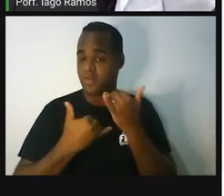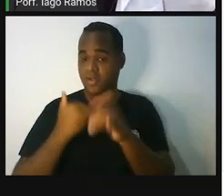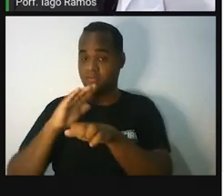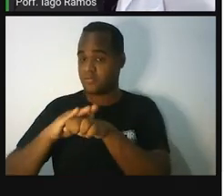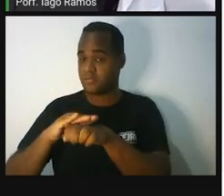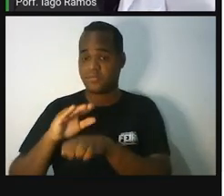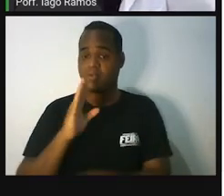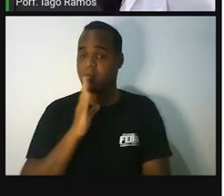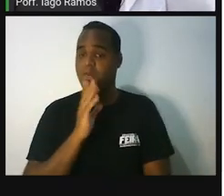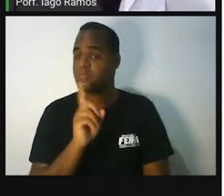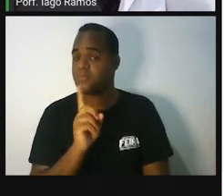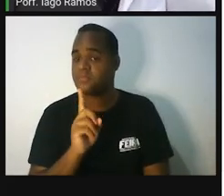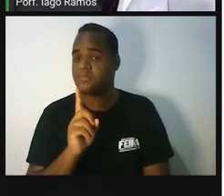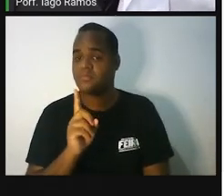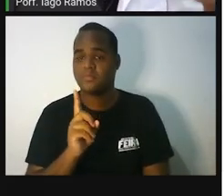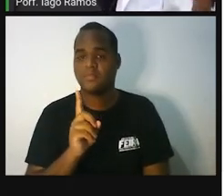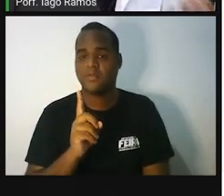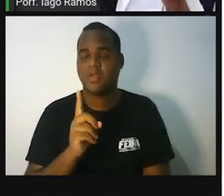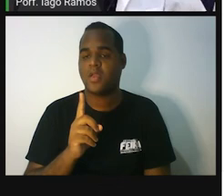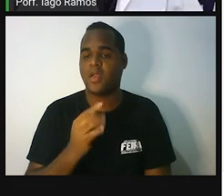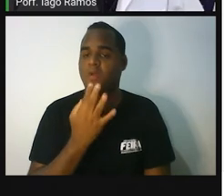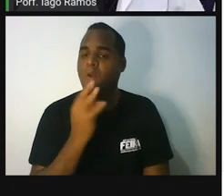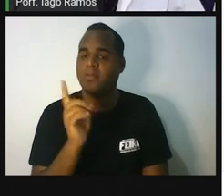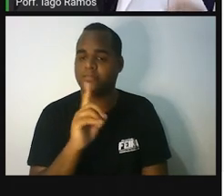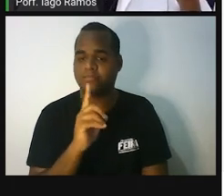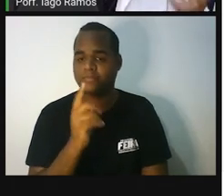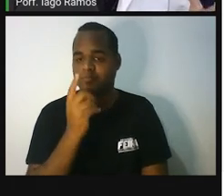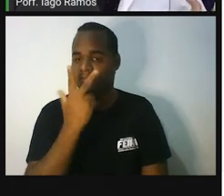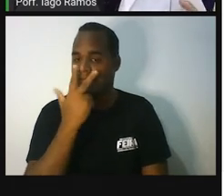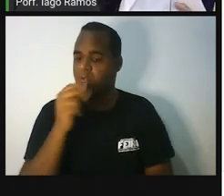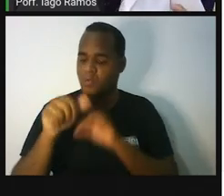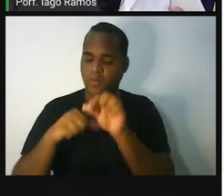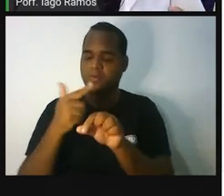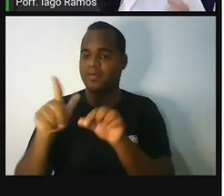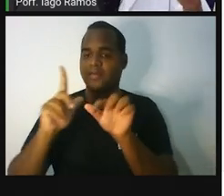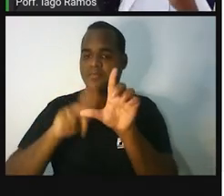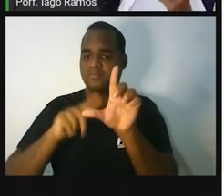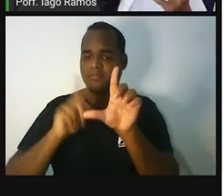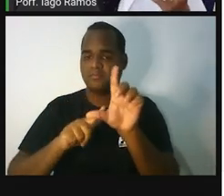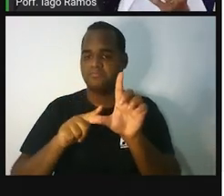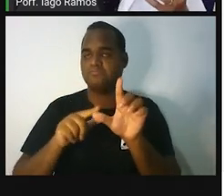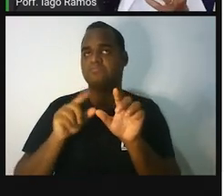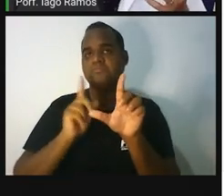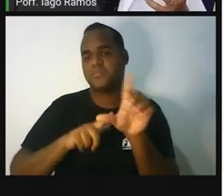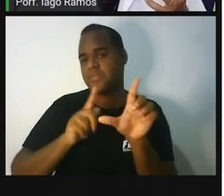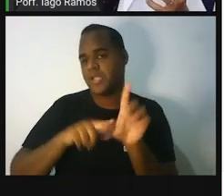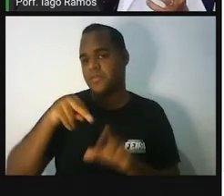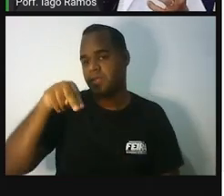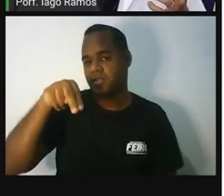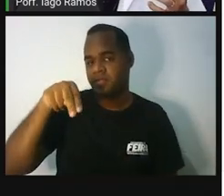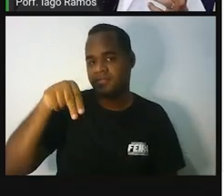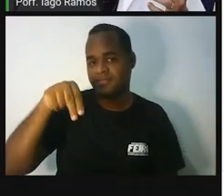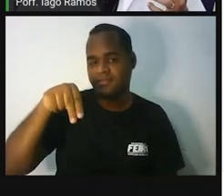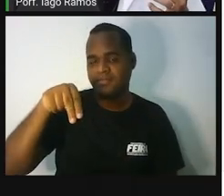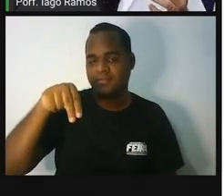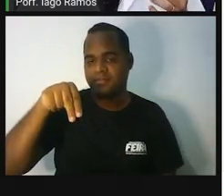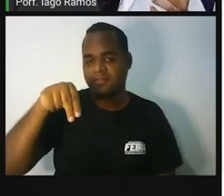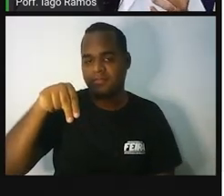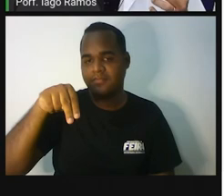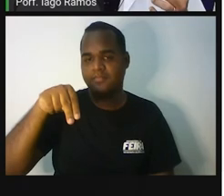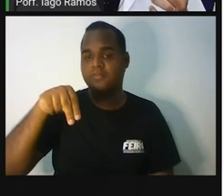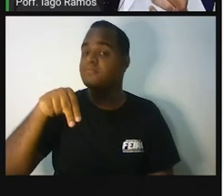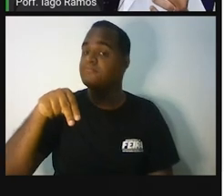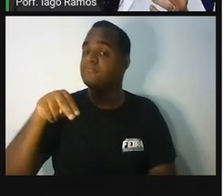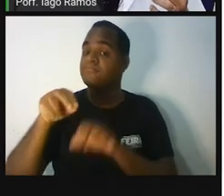brincadeira, você não conhece. É desconhecido? Troca por uma letra. A gente trocou o ano de nascimento pela letra